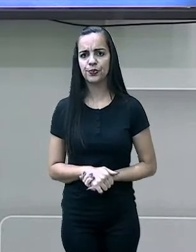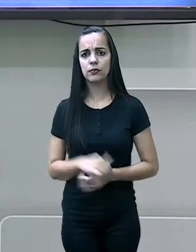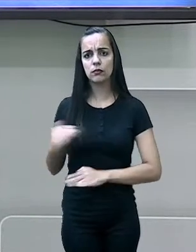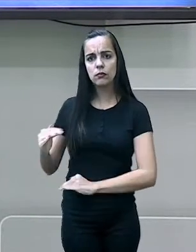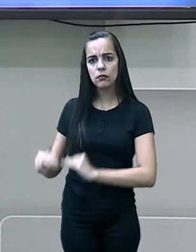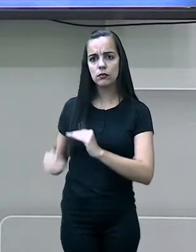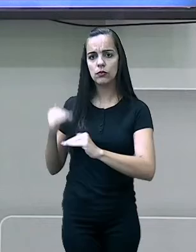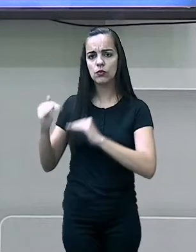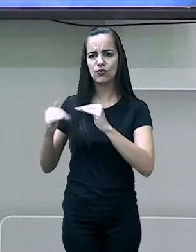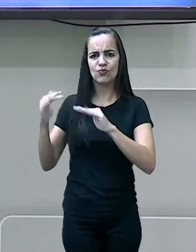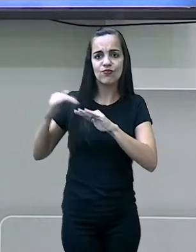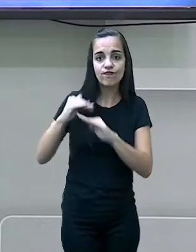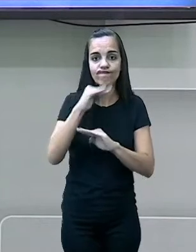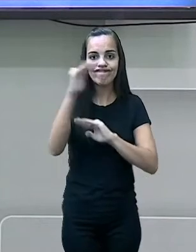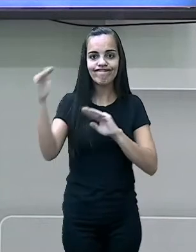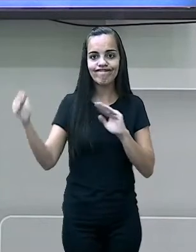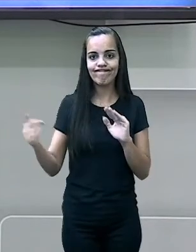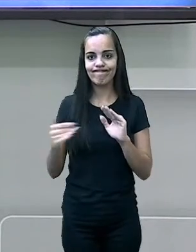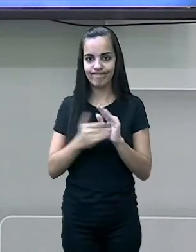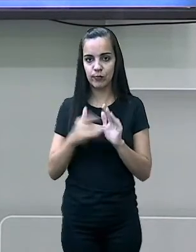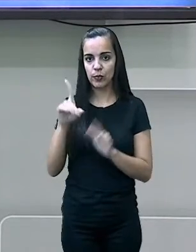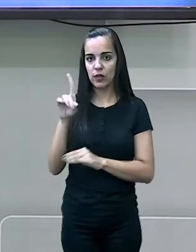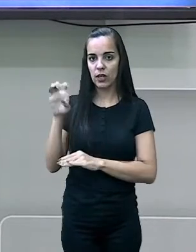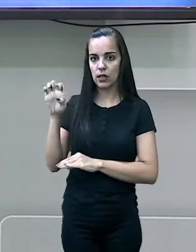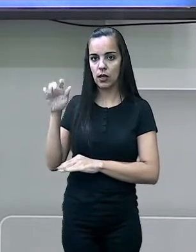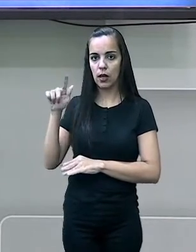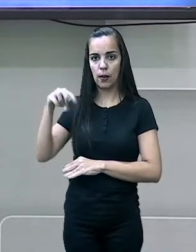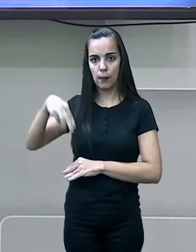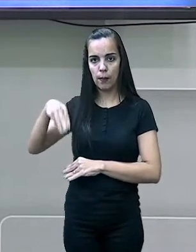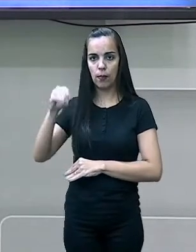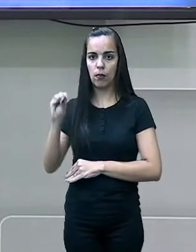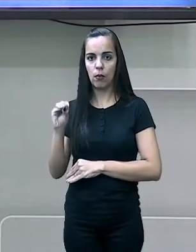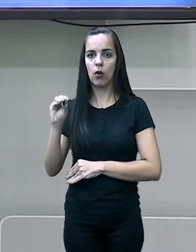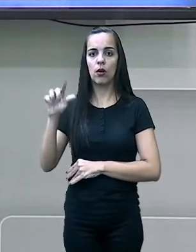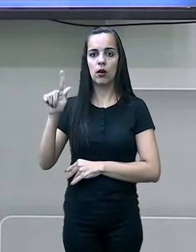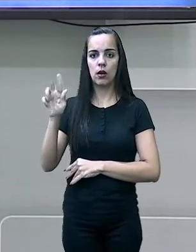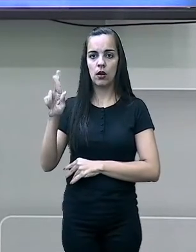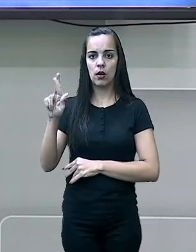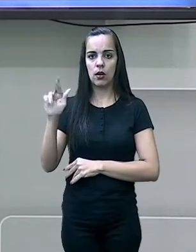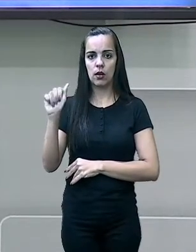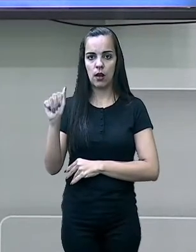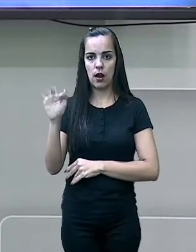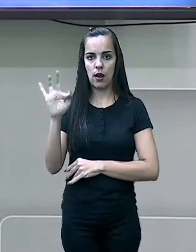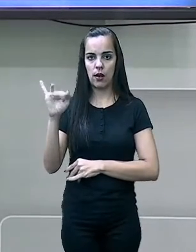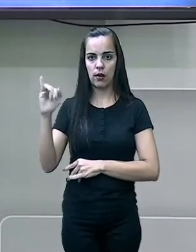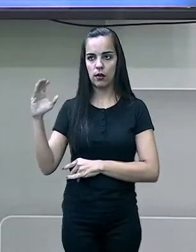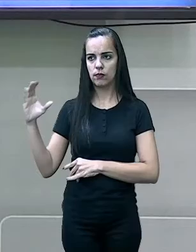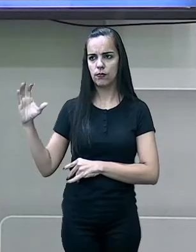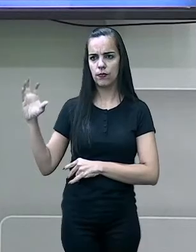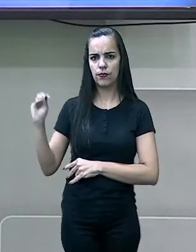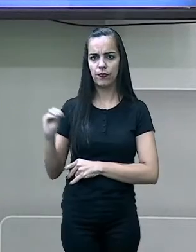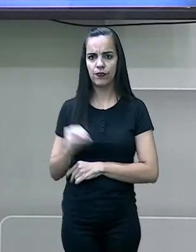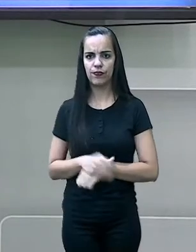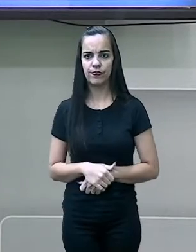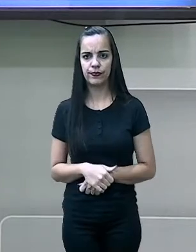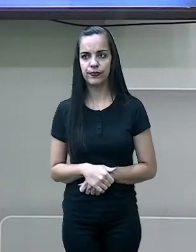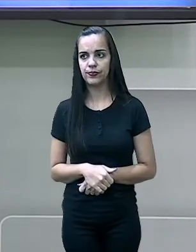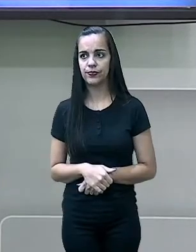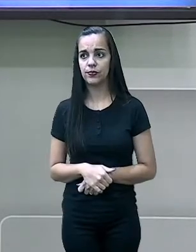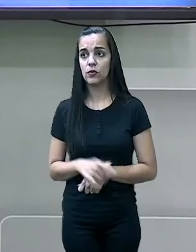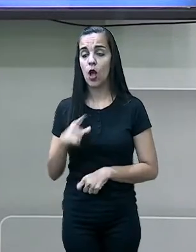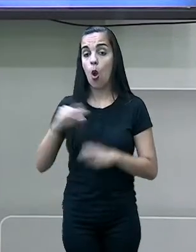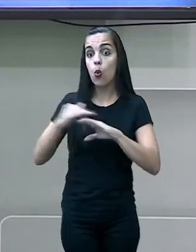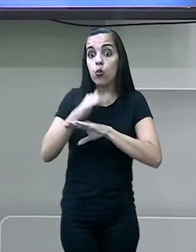Crescimento absoluto ou demográfico. É o crescimento total da população.